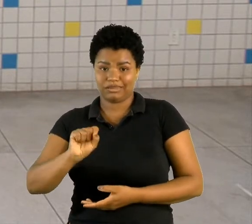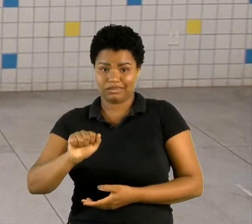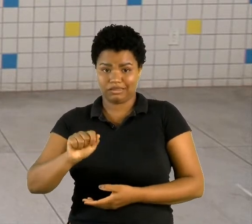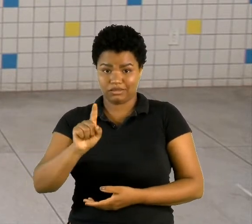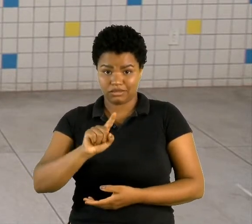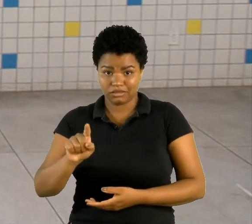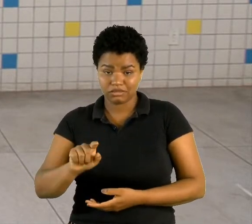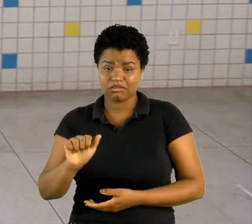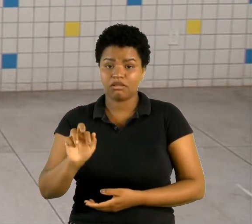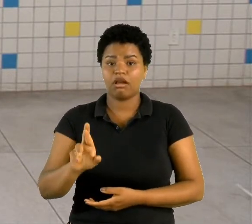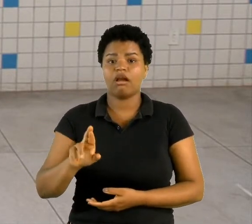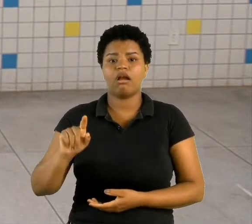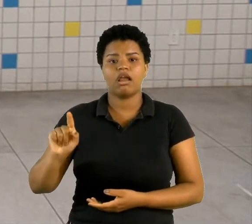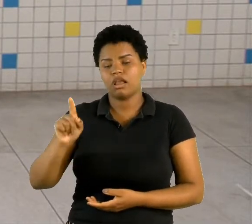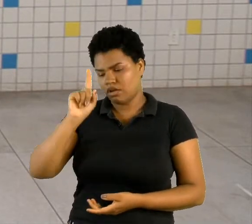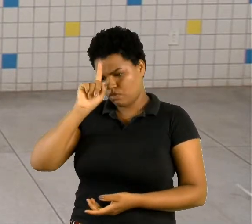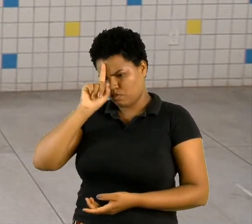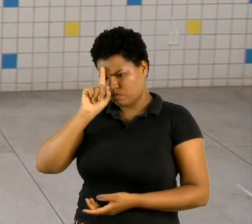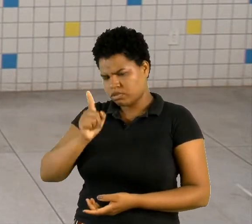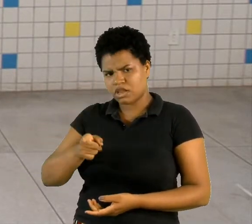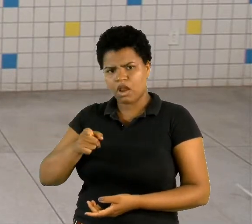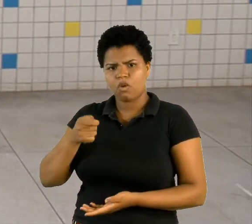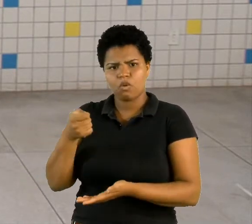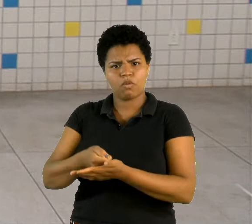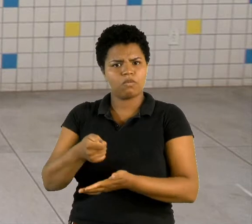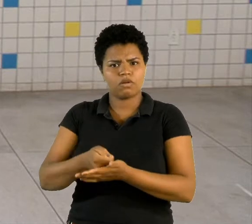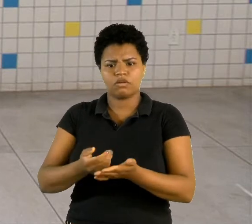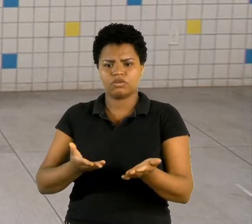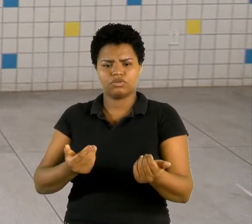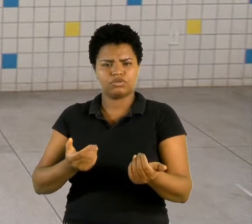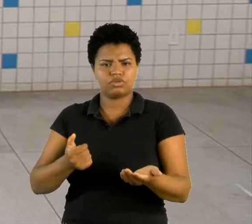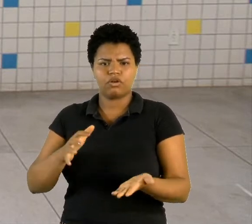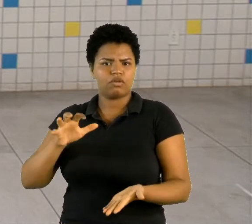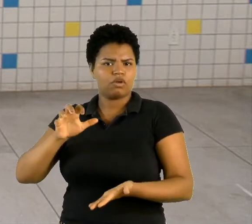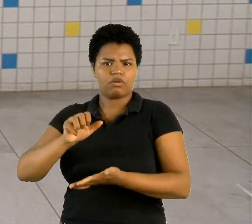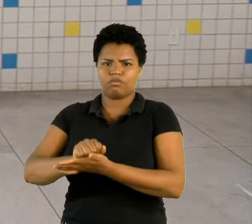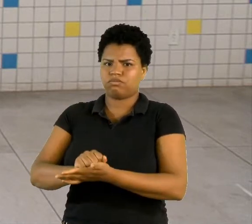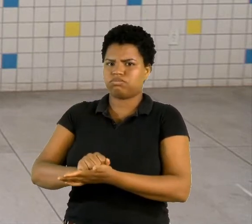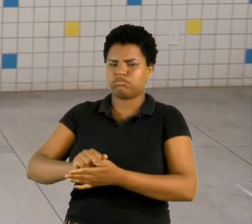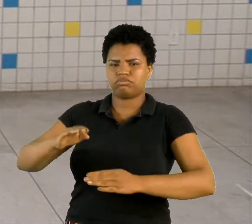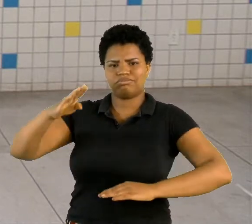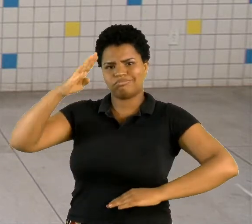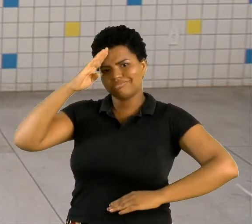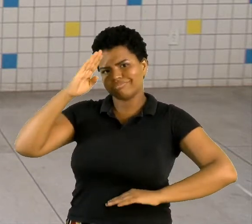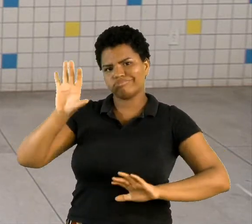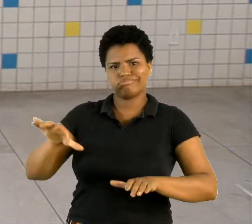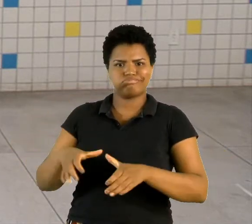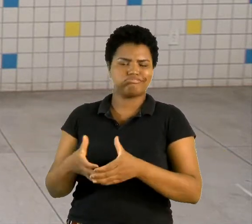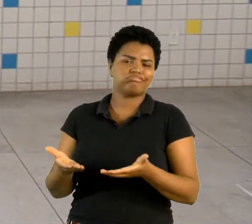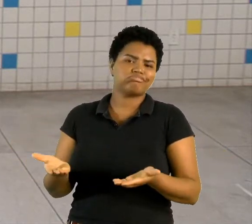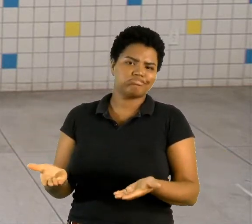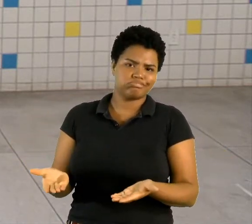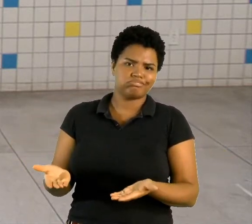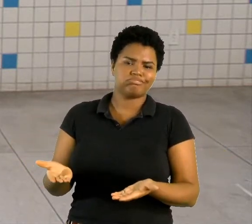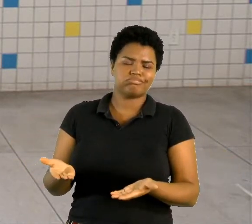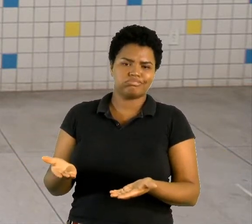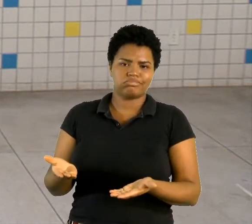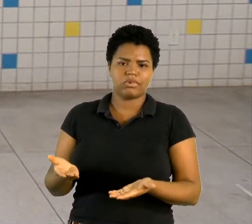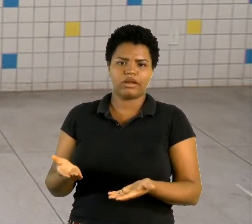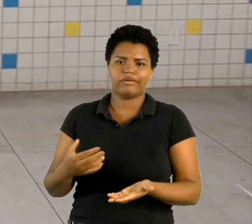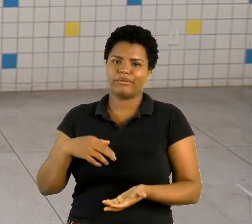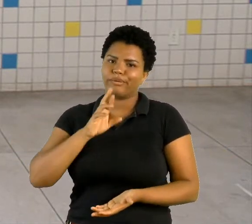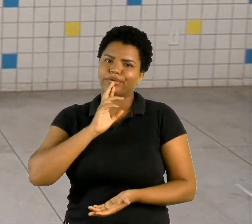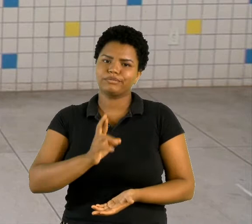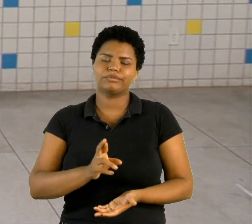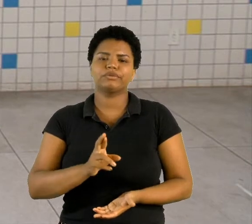Kizar, ele obrigava que as pessoas, que os camponeses, que os jovens, se alistassem para fazer parte do exército. Como consequência,